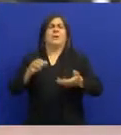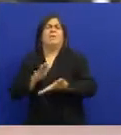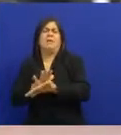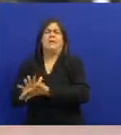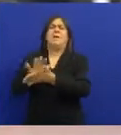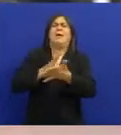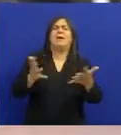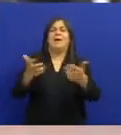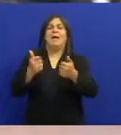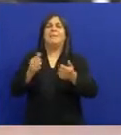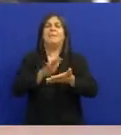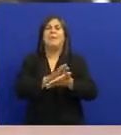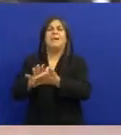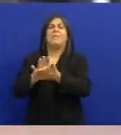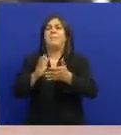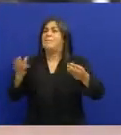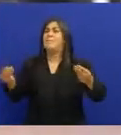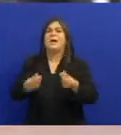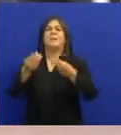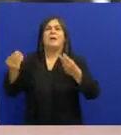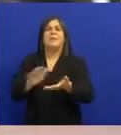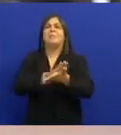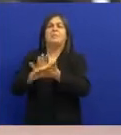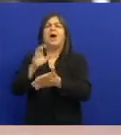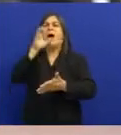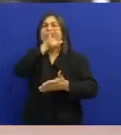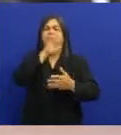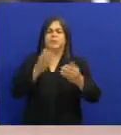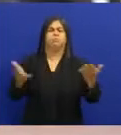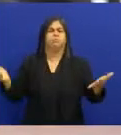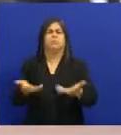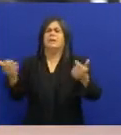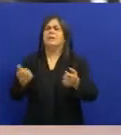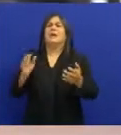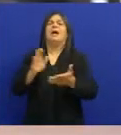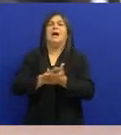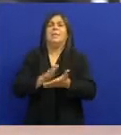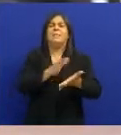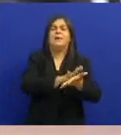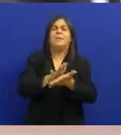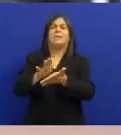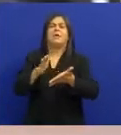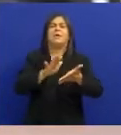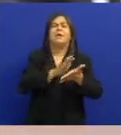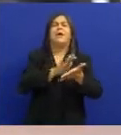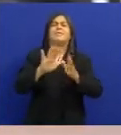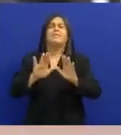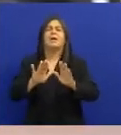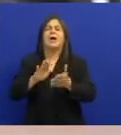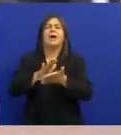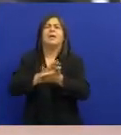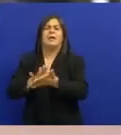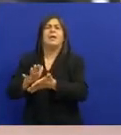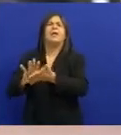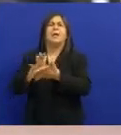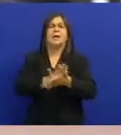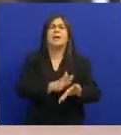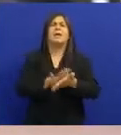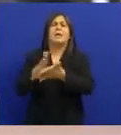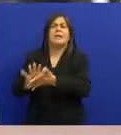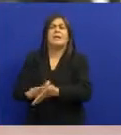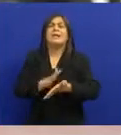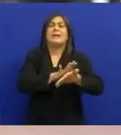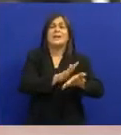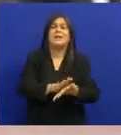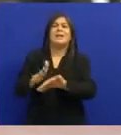salão E se você desacelerar O Jack O captenor presente Se desacelerar Dá roça nova No rojão é O